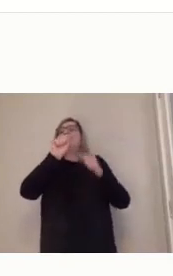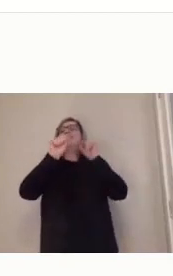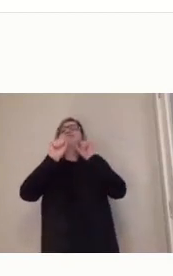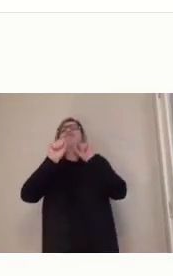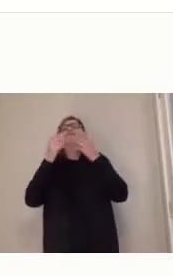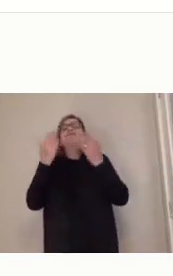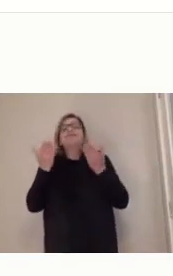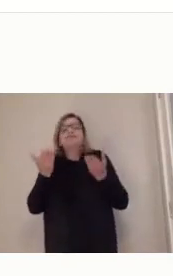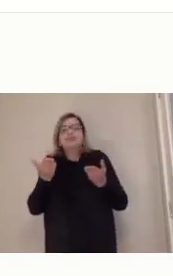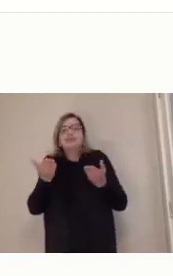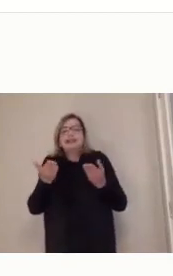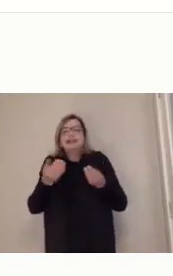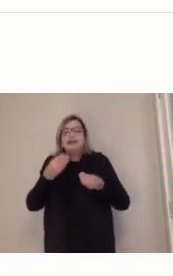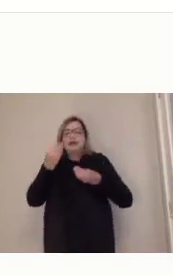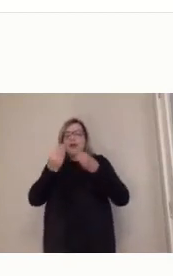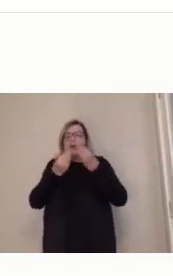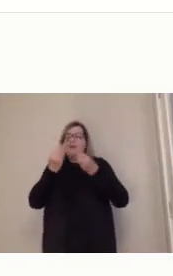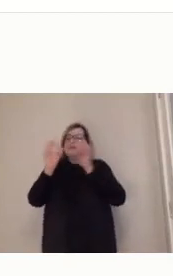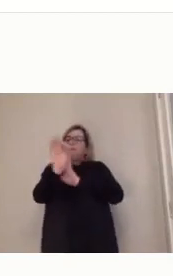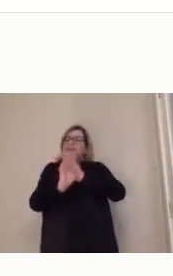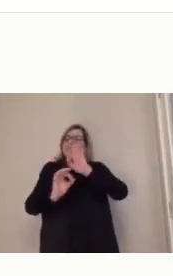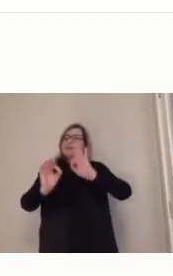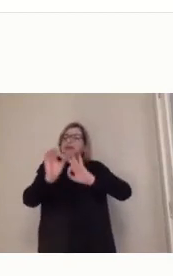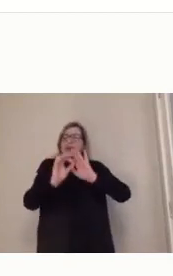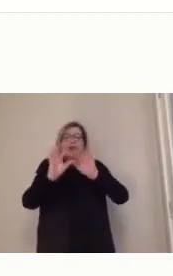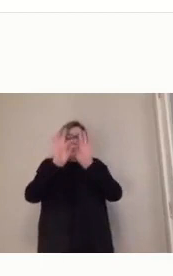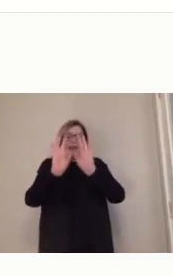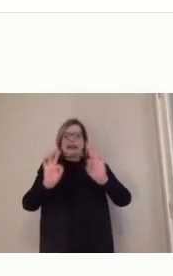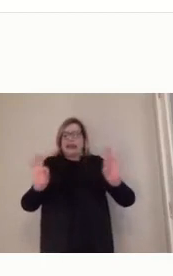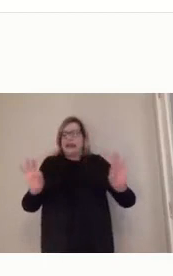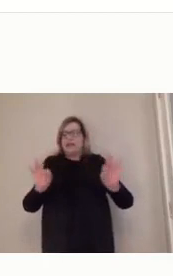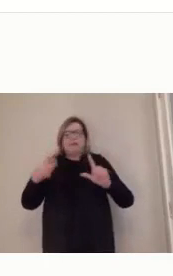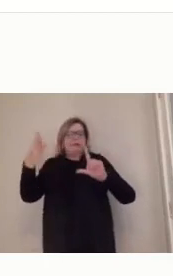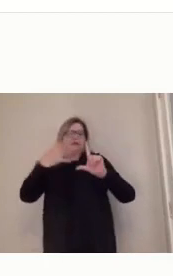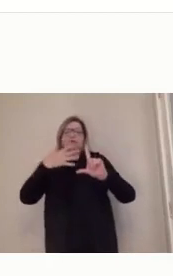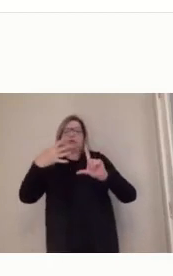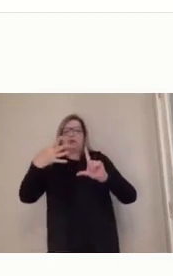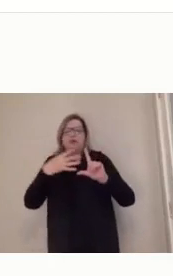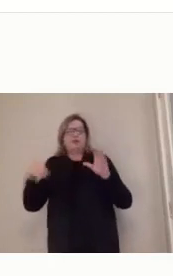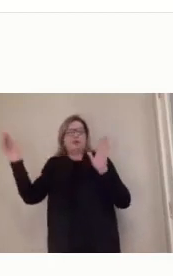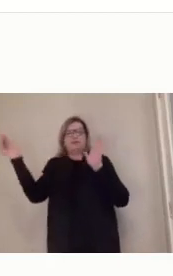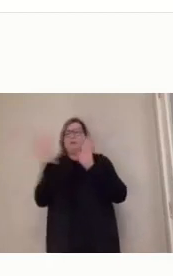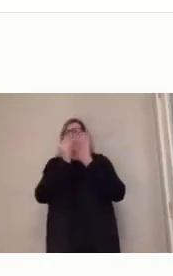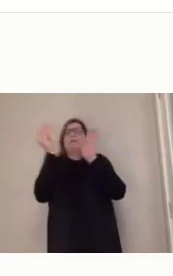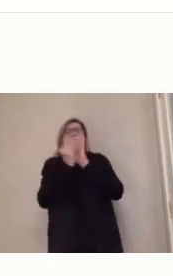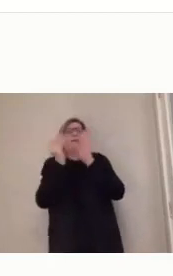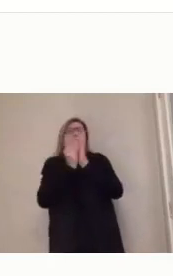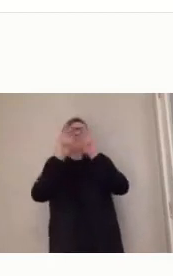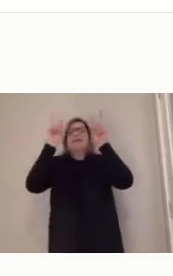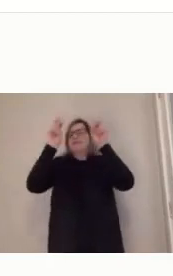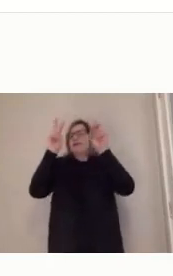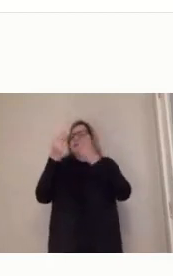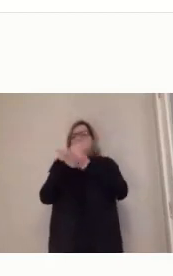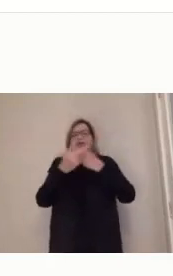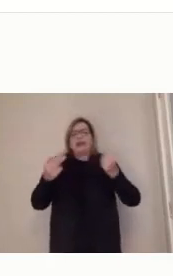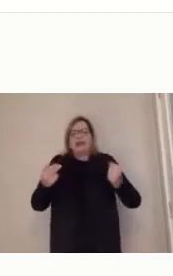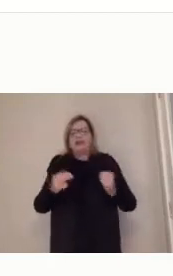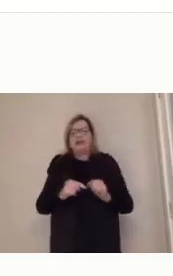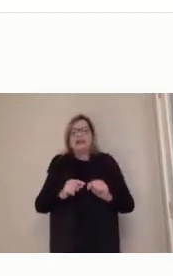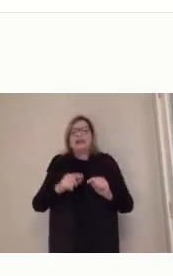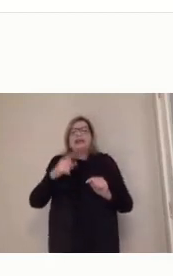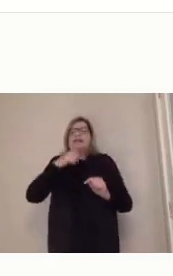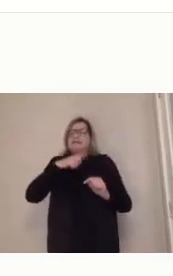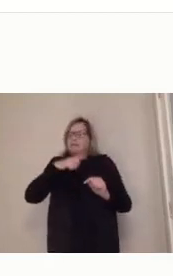constitui, né, ele não é simplesmente uma plataforma que você deposita conteúdos, ela tem toda uma aplicação pedagógica